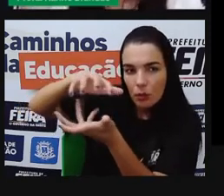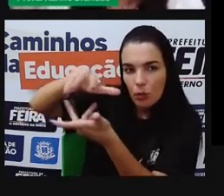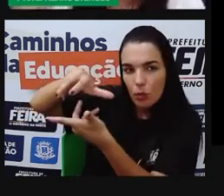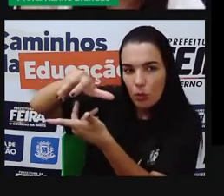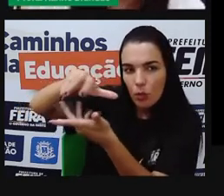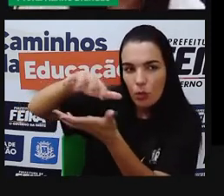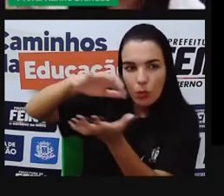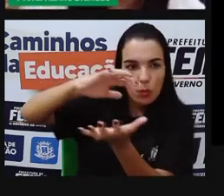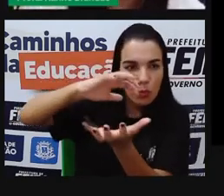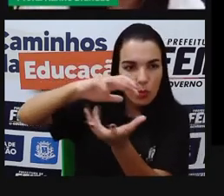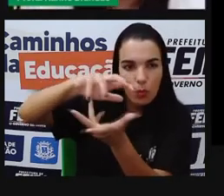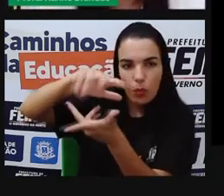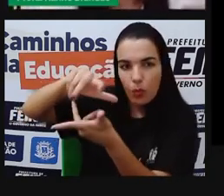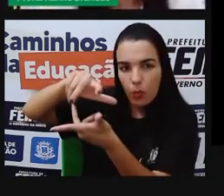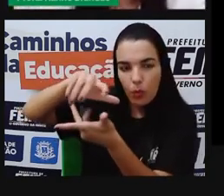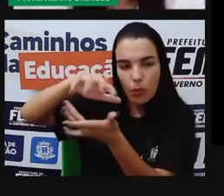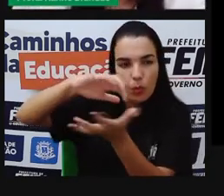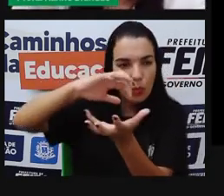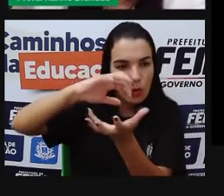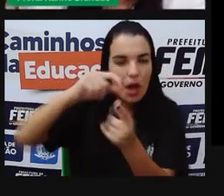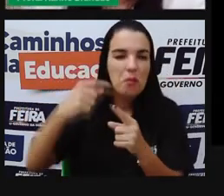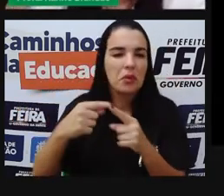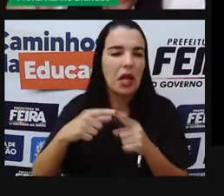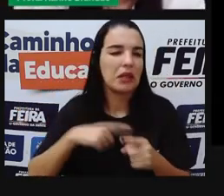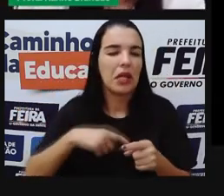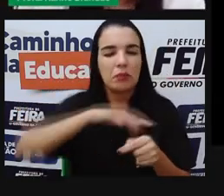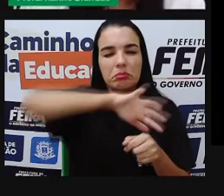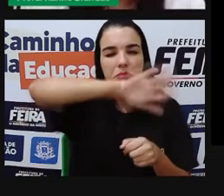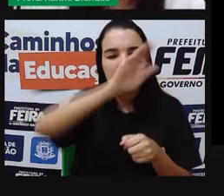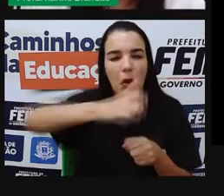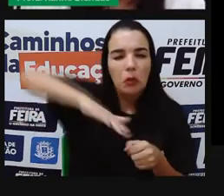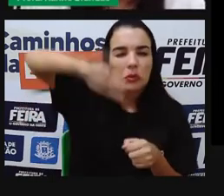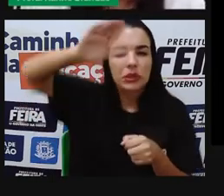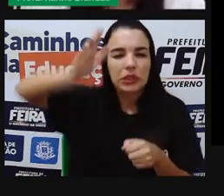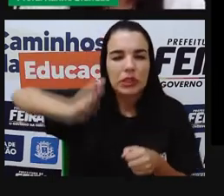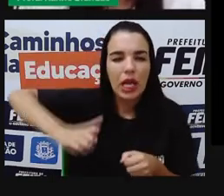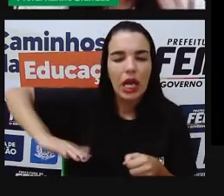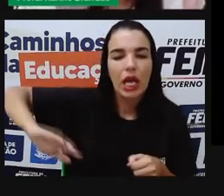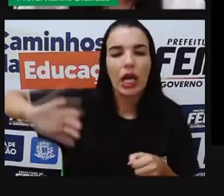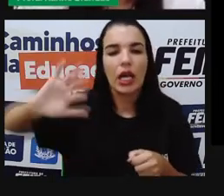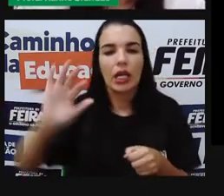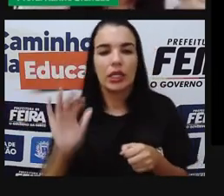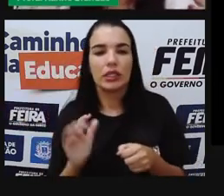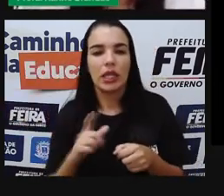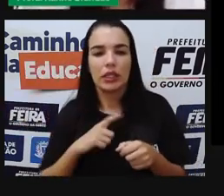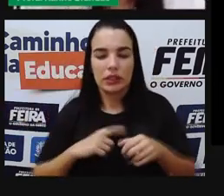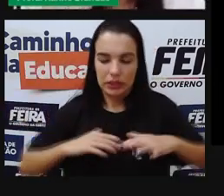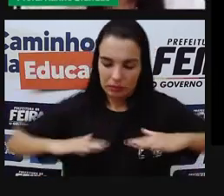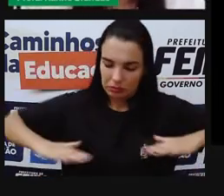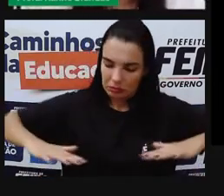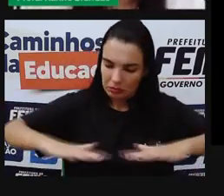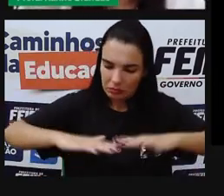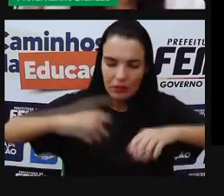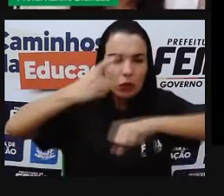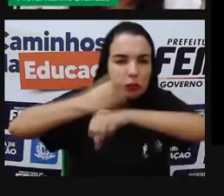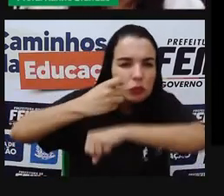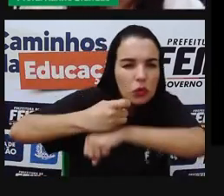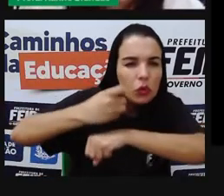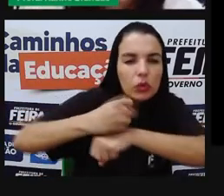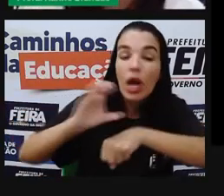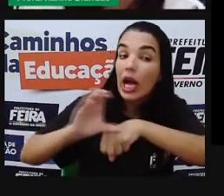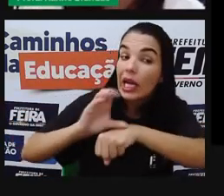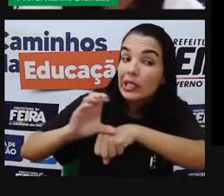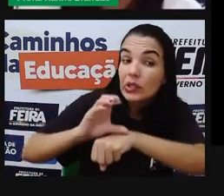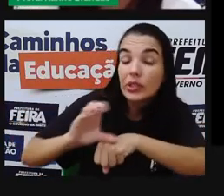também, por conta do seu relevo, das montanhas, né? Das superfícies, das crateras, das depressões que nós